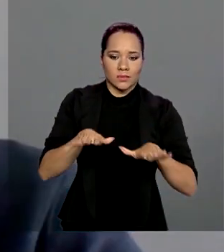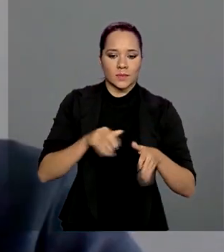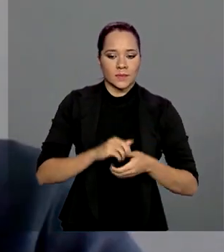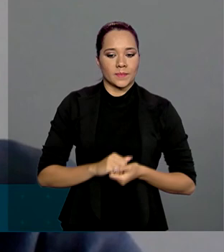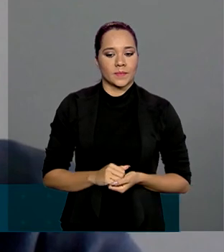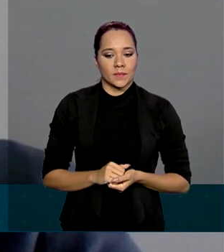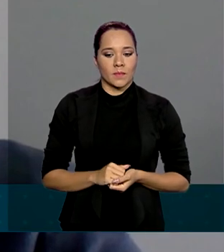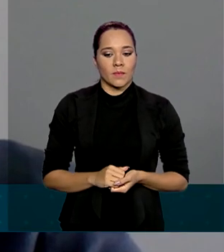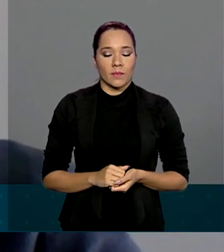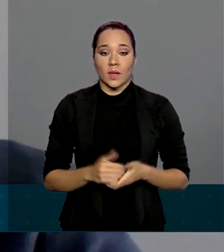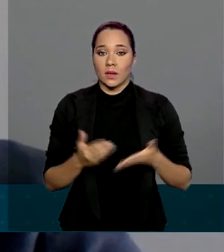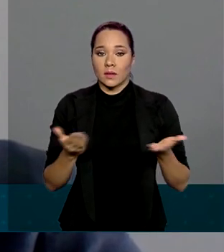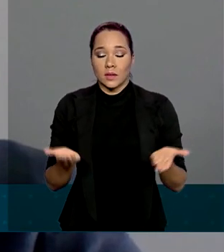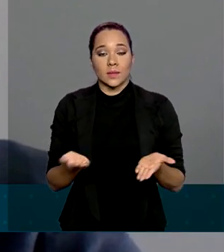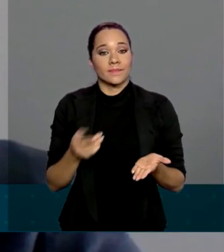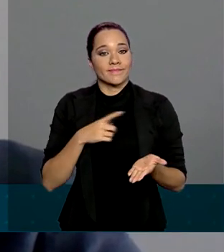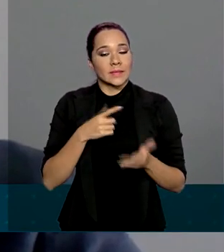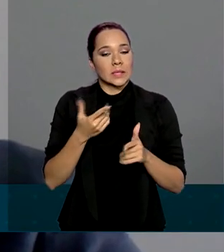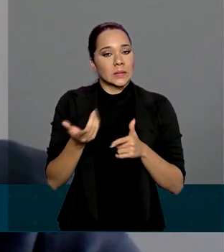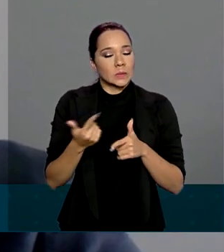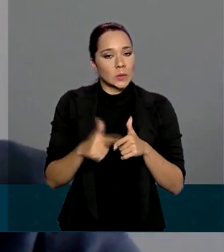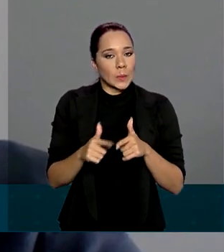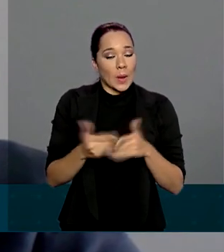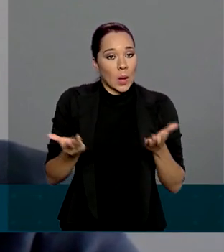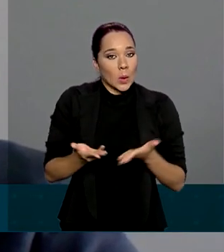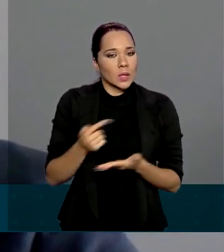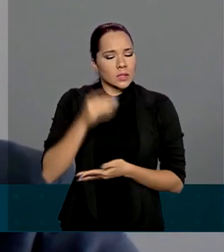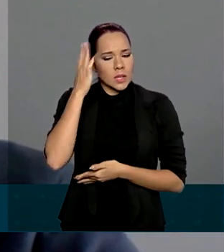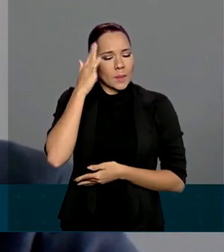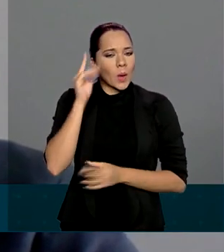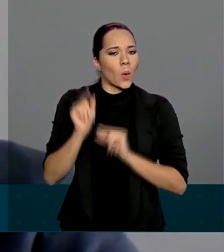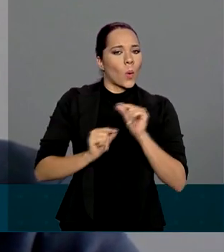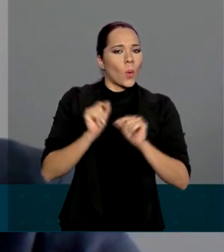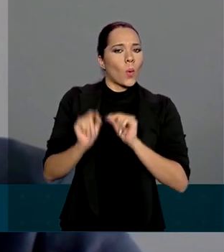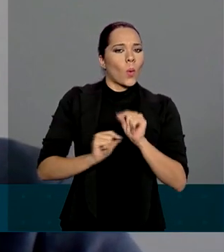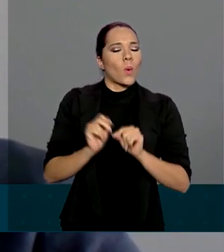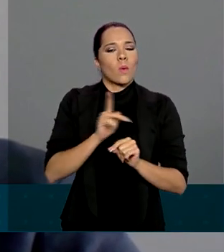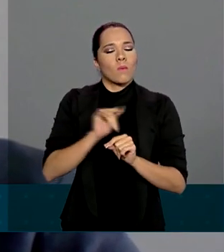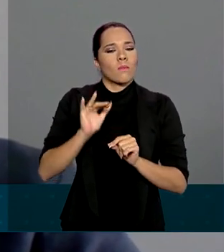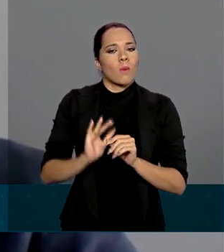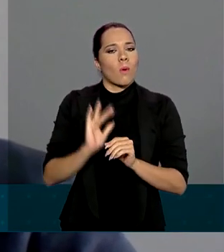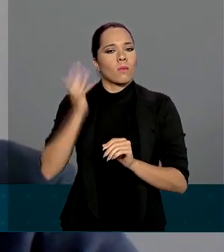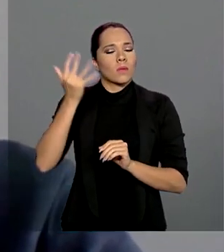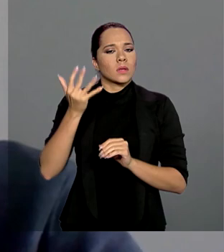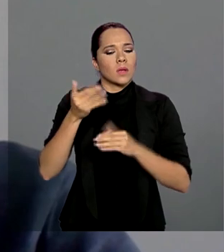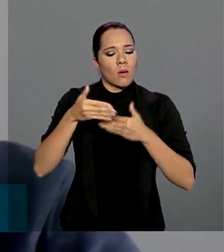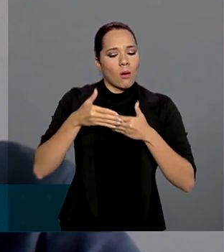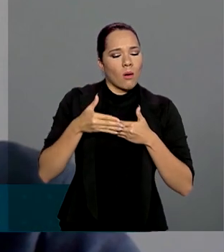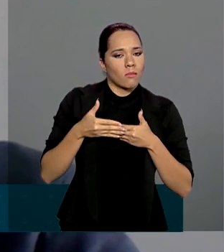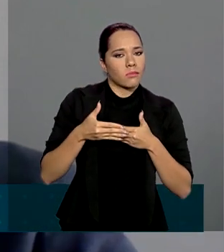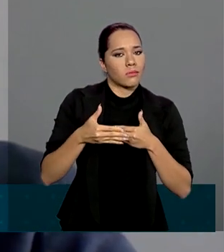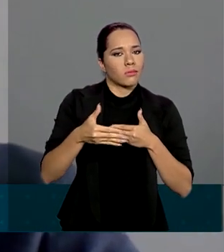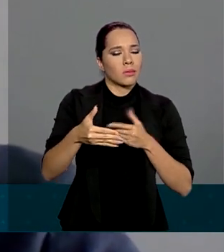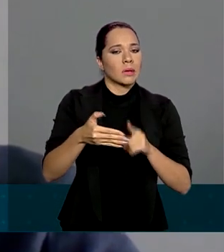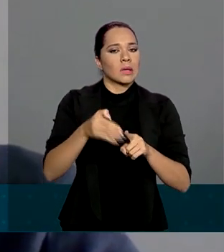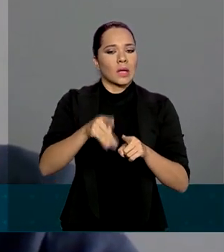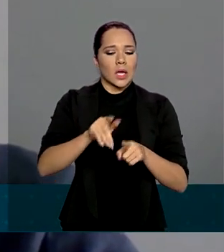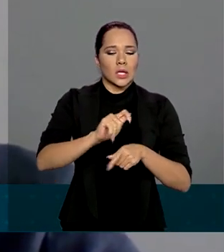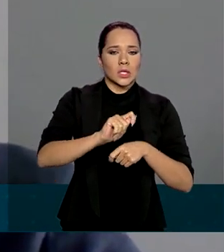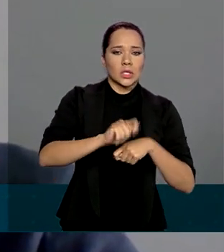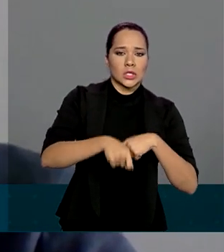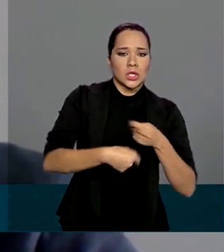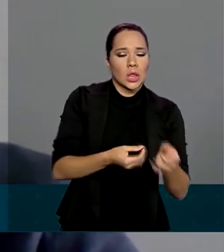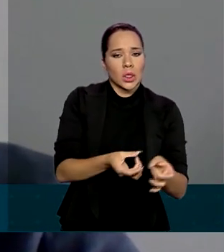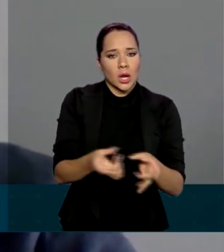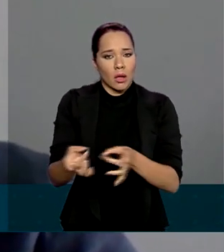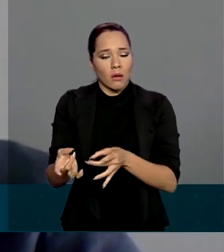questão aí no momento saber o que vai acontecer com esses padrões tanto de tráfico quanto